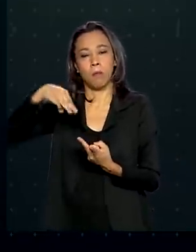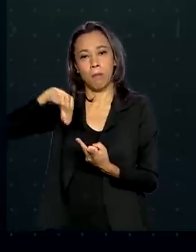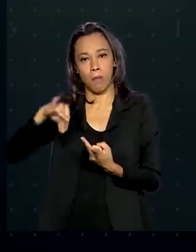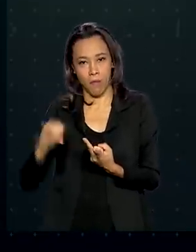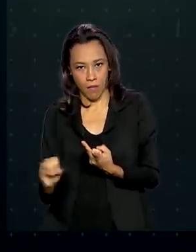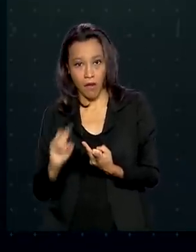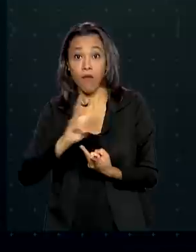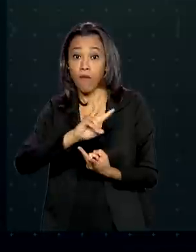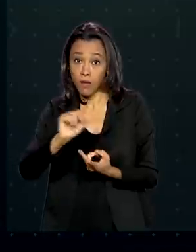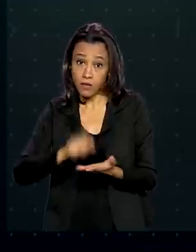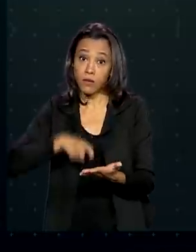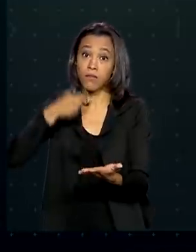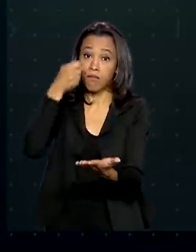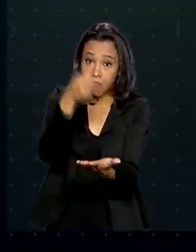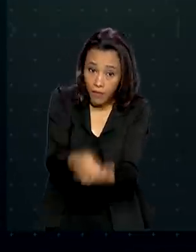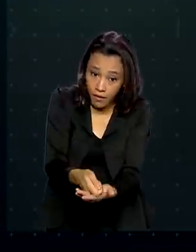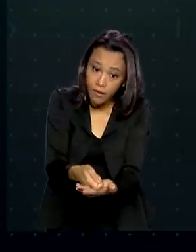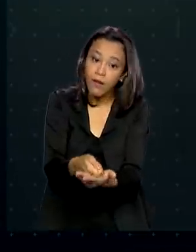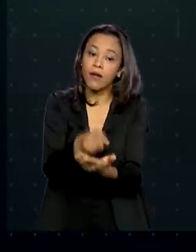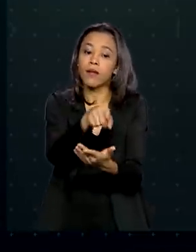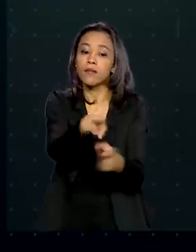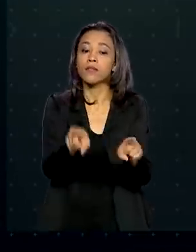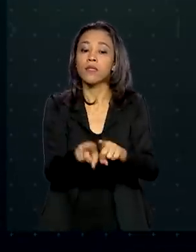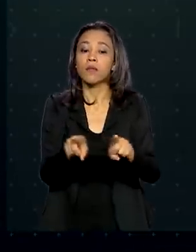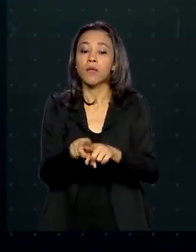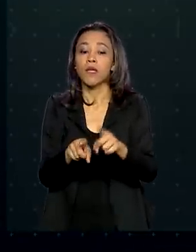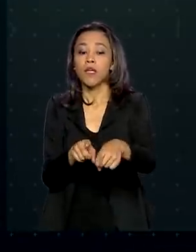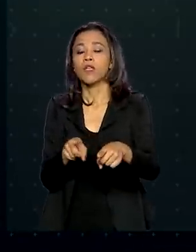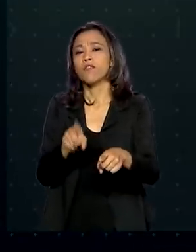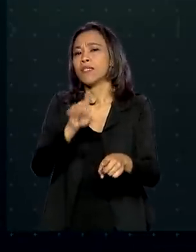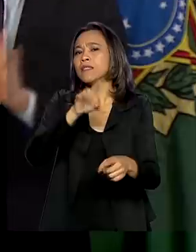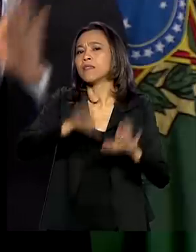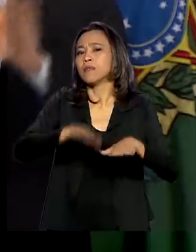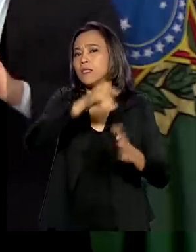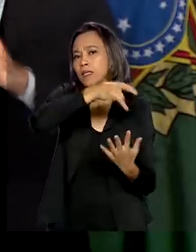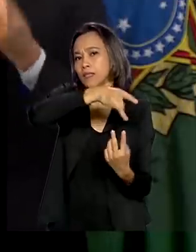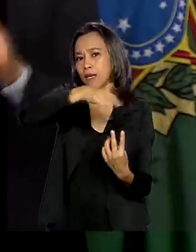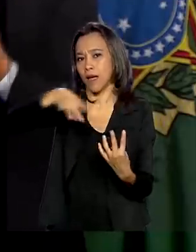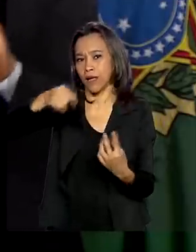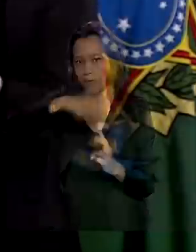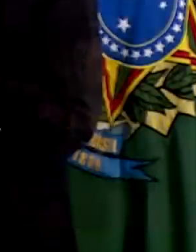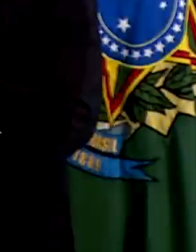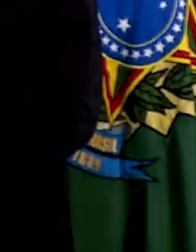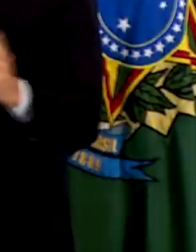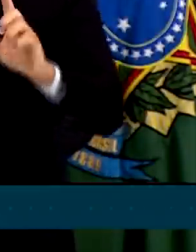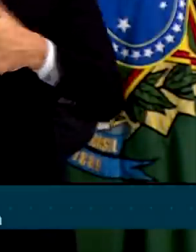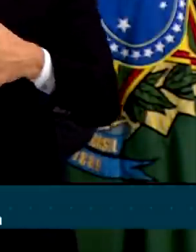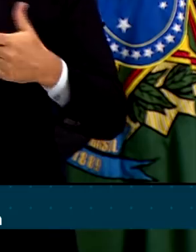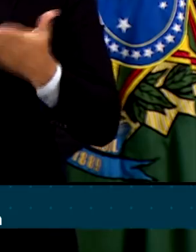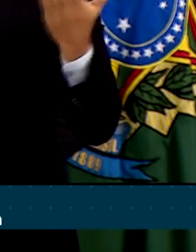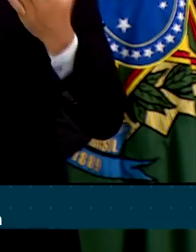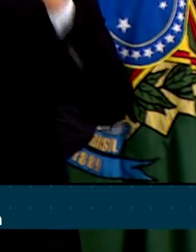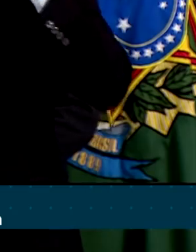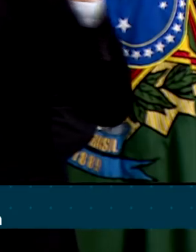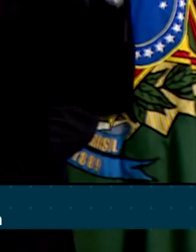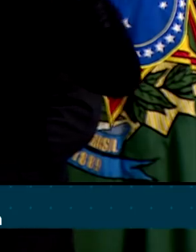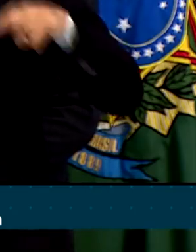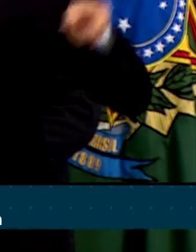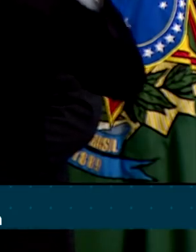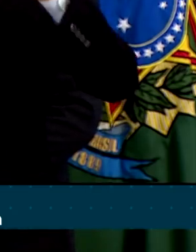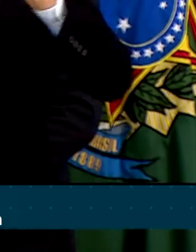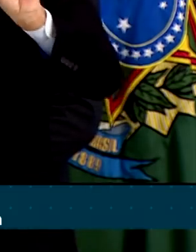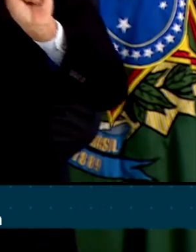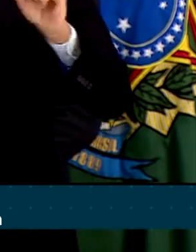que vão ser pagas junto com os benefícios de cada mês. A nossa ótica agora, em uma fase como essa,